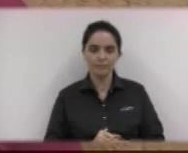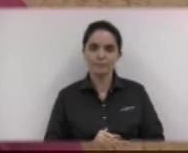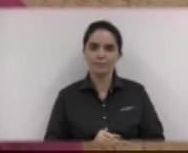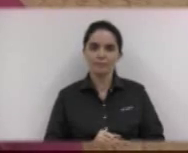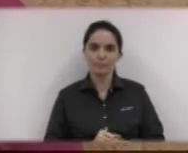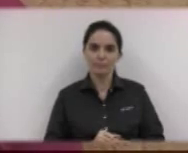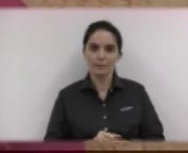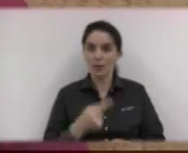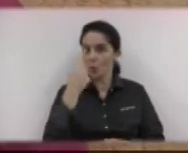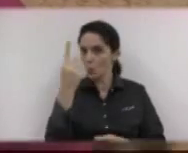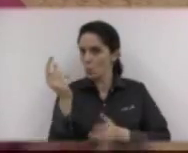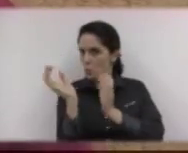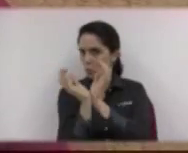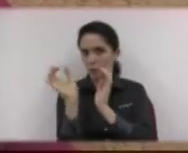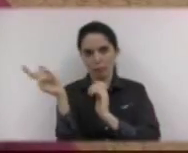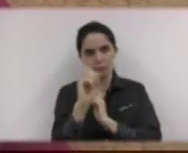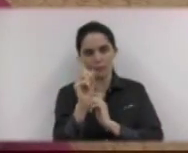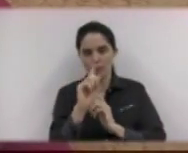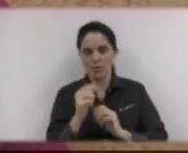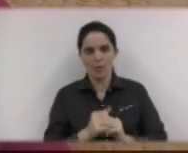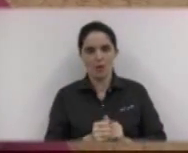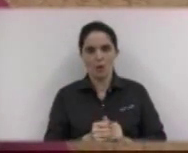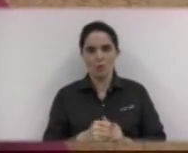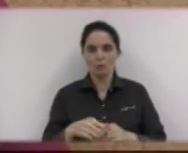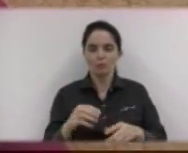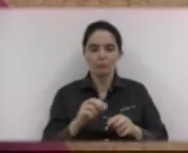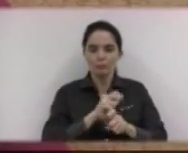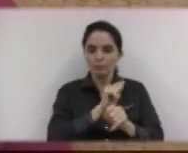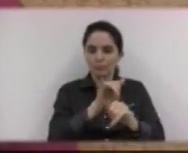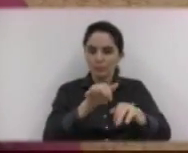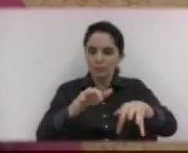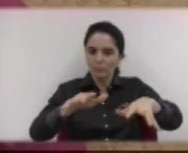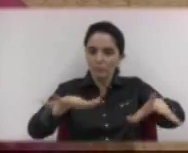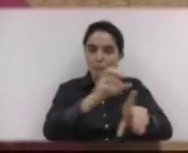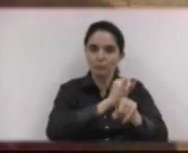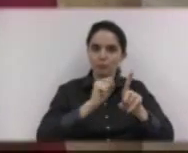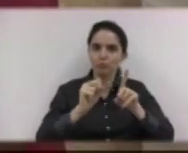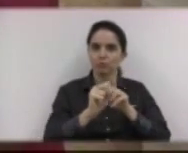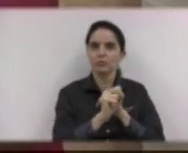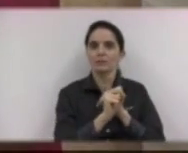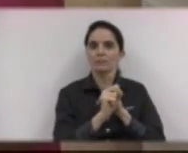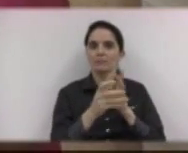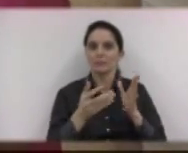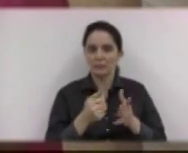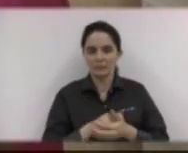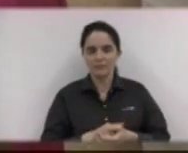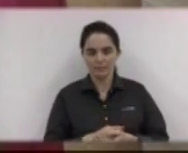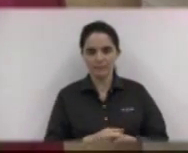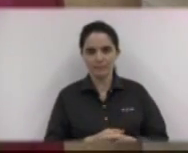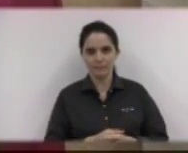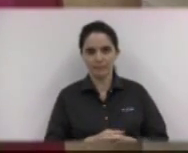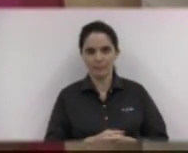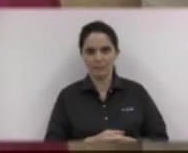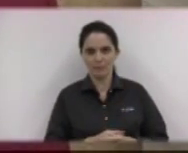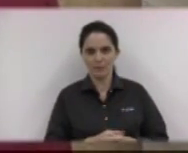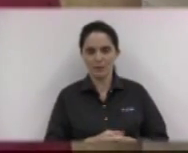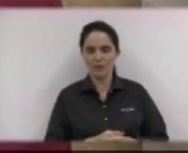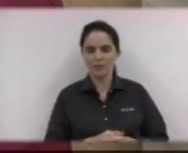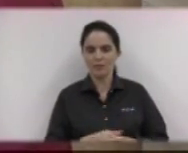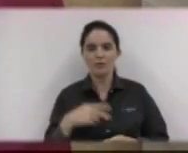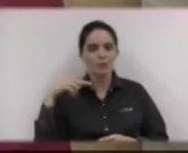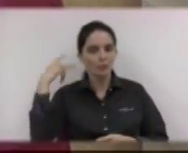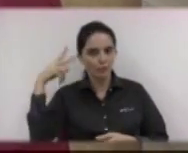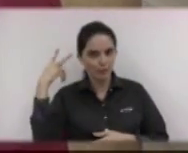uma comissão. Ele passa a ser socializado com vocês, e vocês receberão muitas pressões externas,